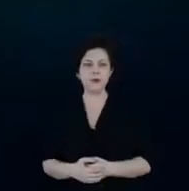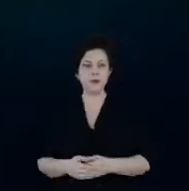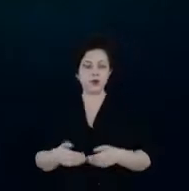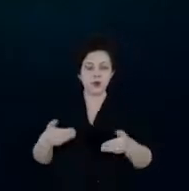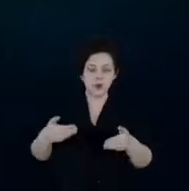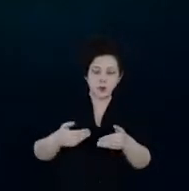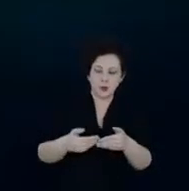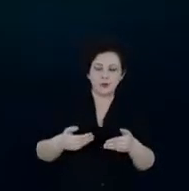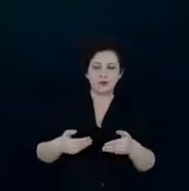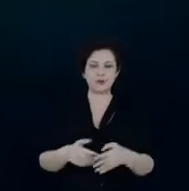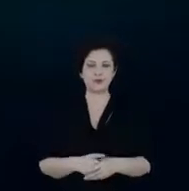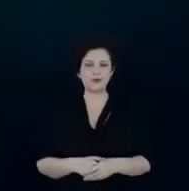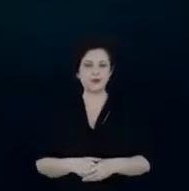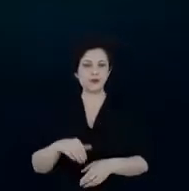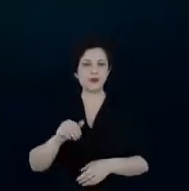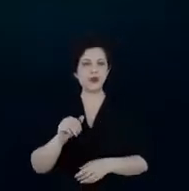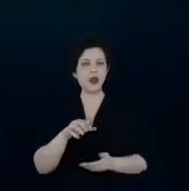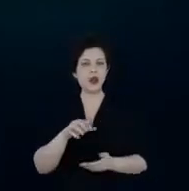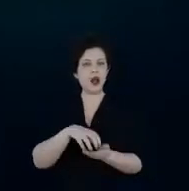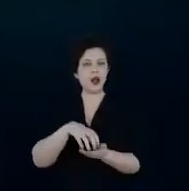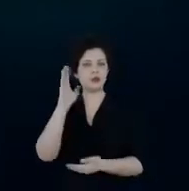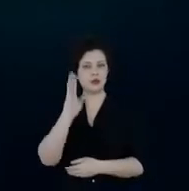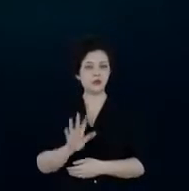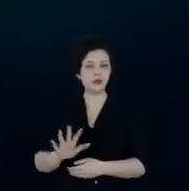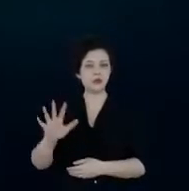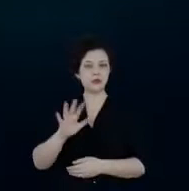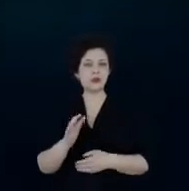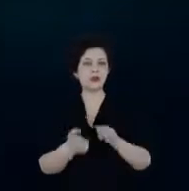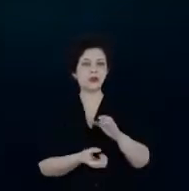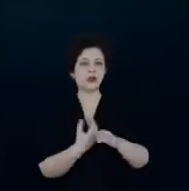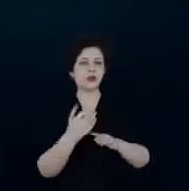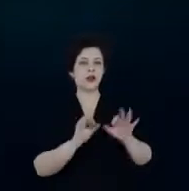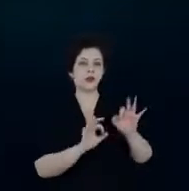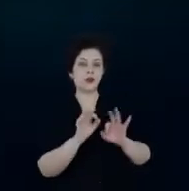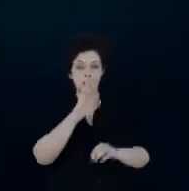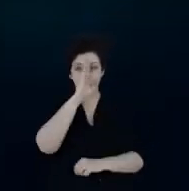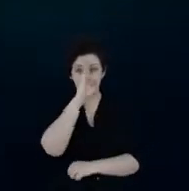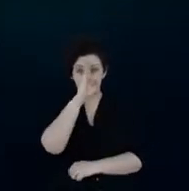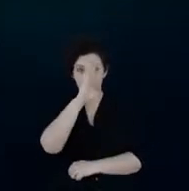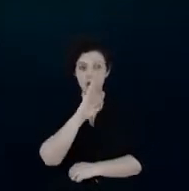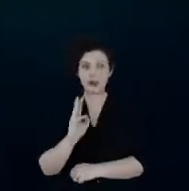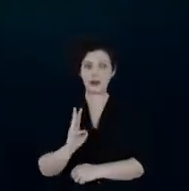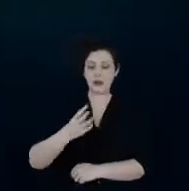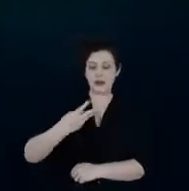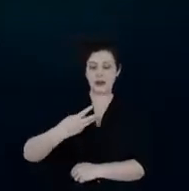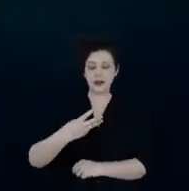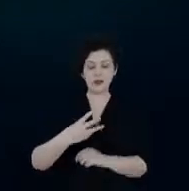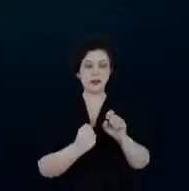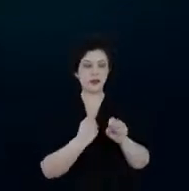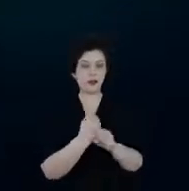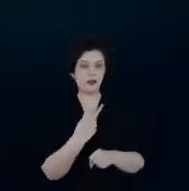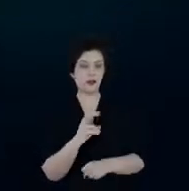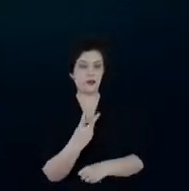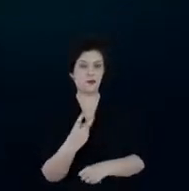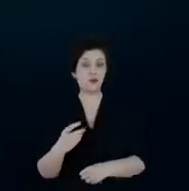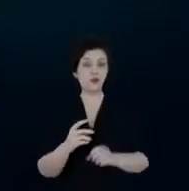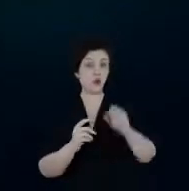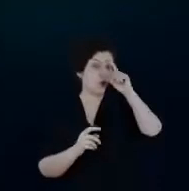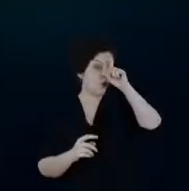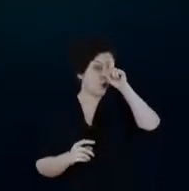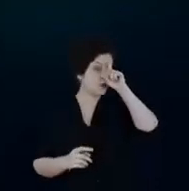a ANEL decidiu por lançar um projeto prioritário, número 3 de 2021, em hospitais públicos e